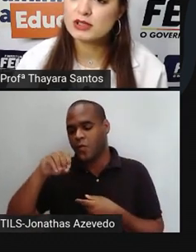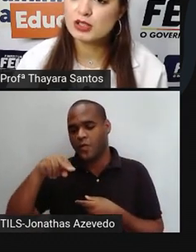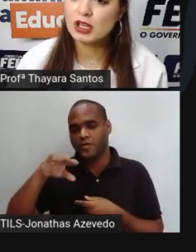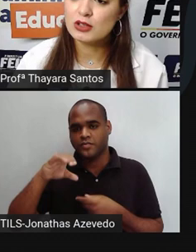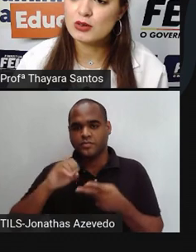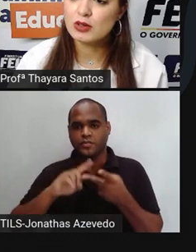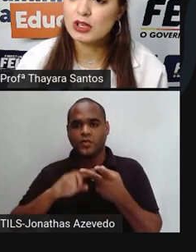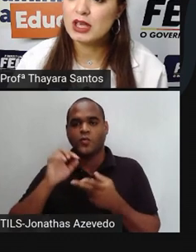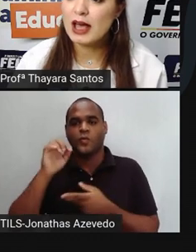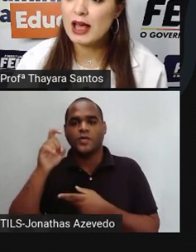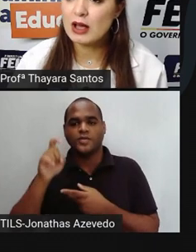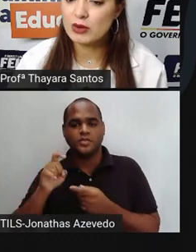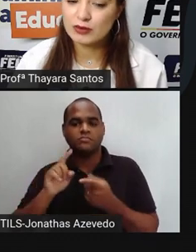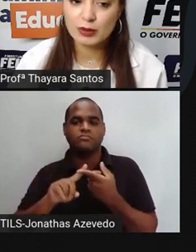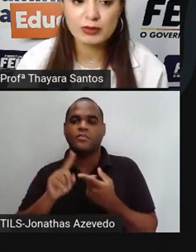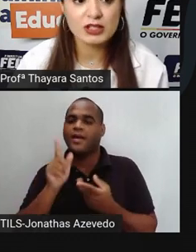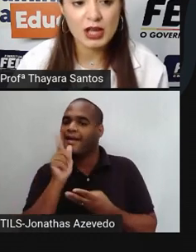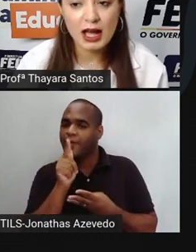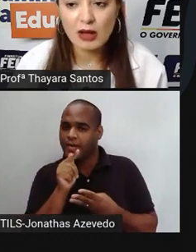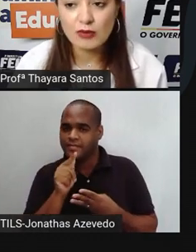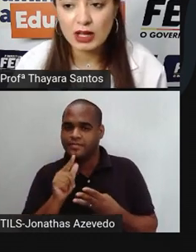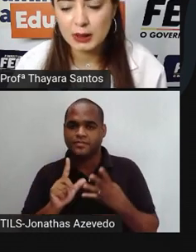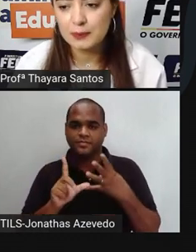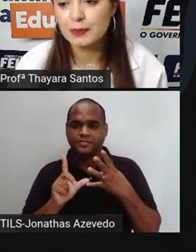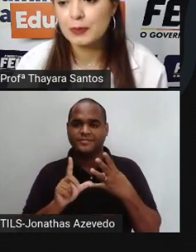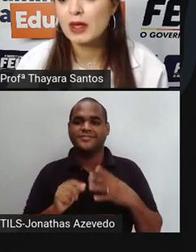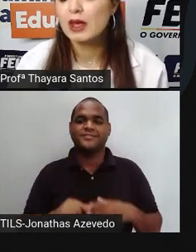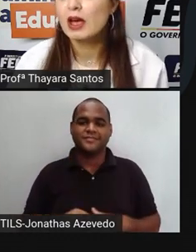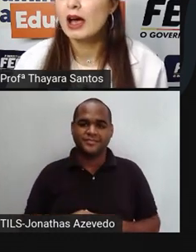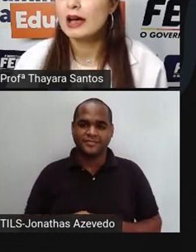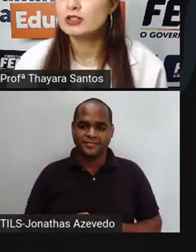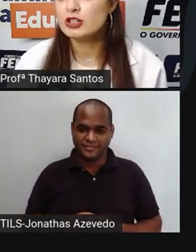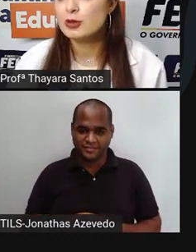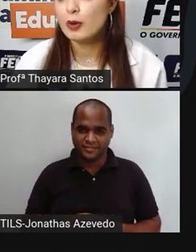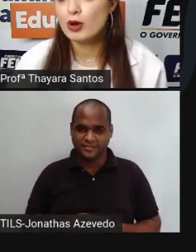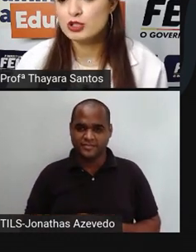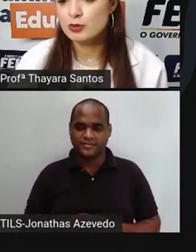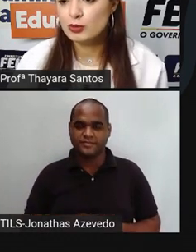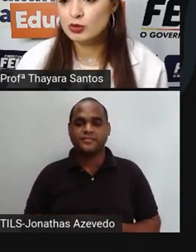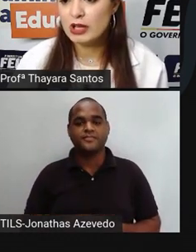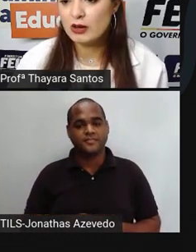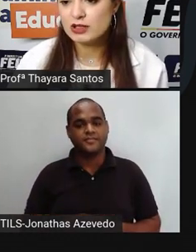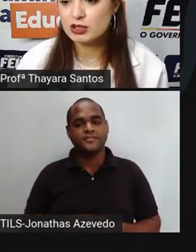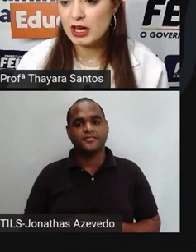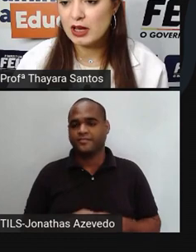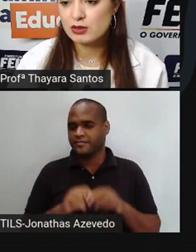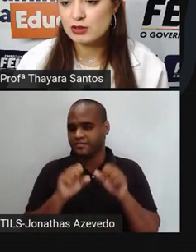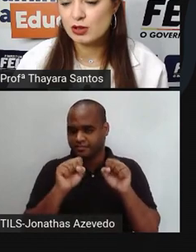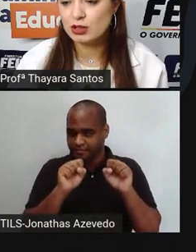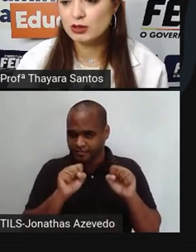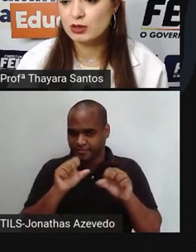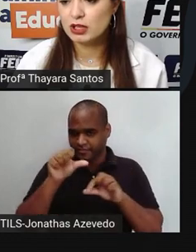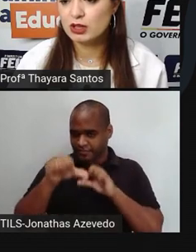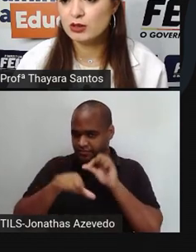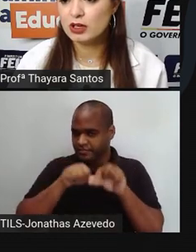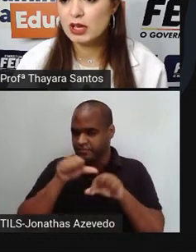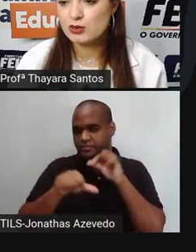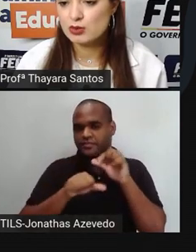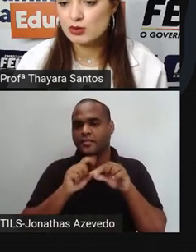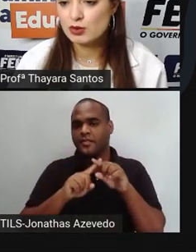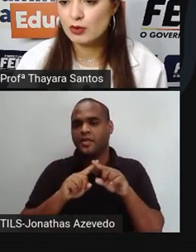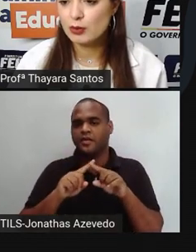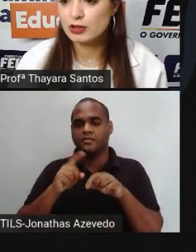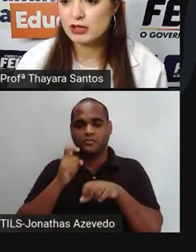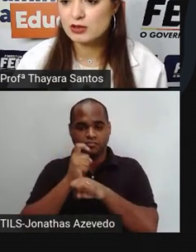o oxigênio e a água. Vamos deixar a água aqui. A gente pode mudar os estados, sólido, líquido e